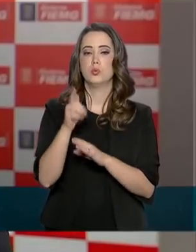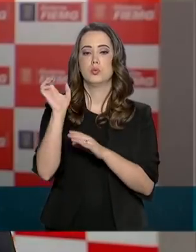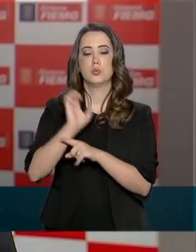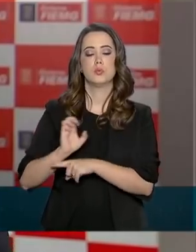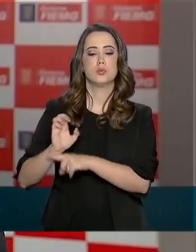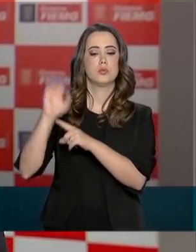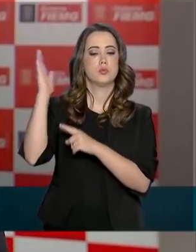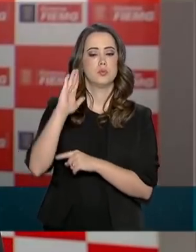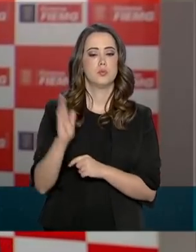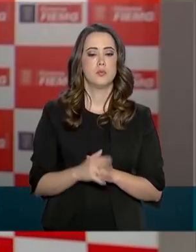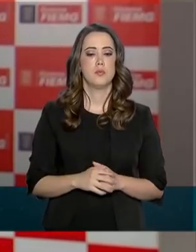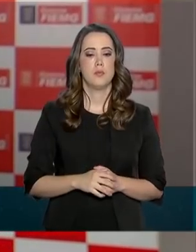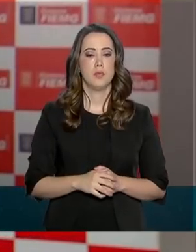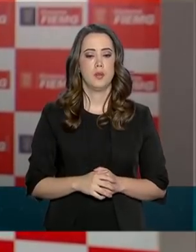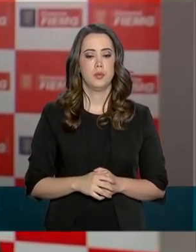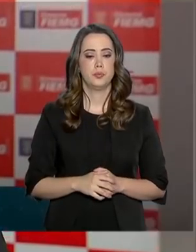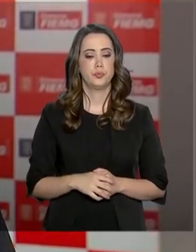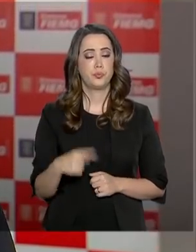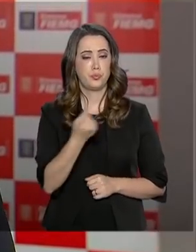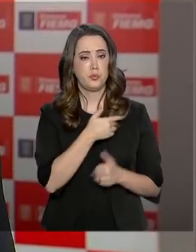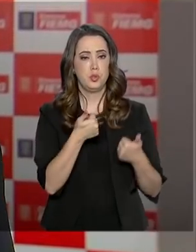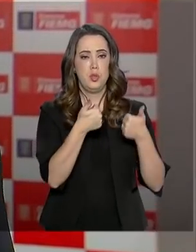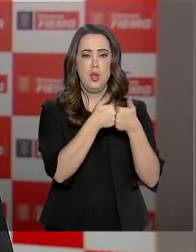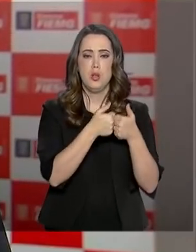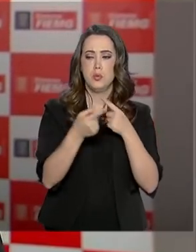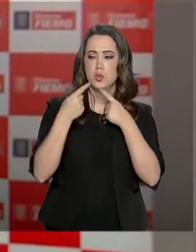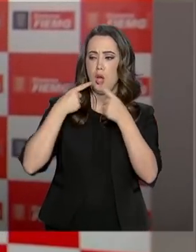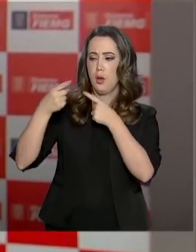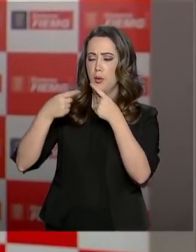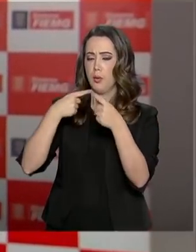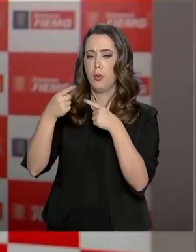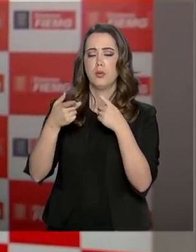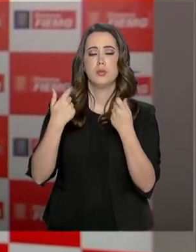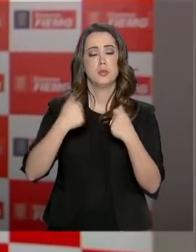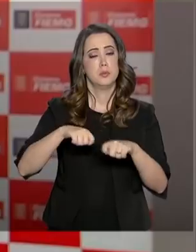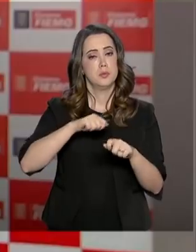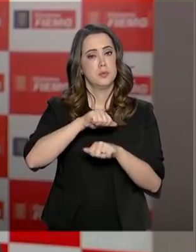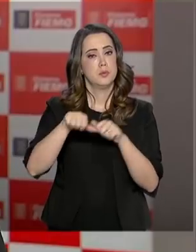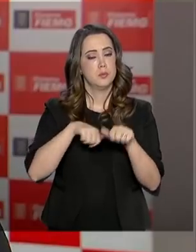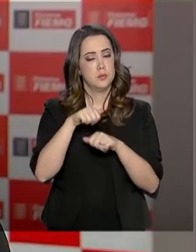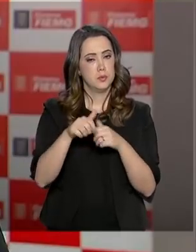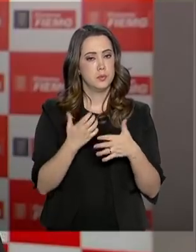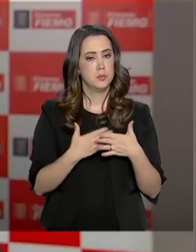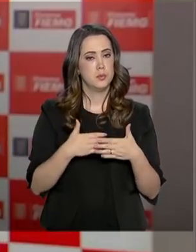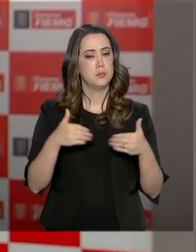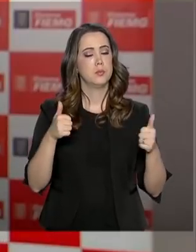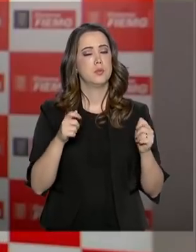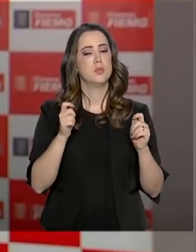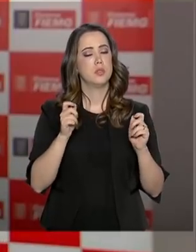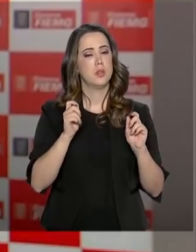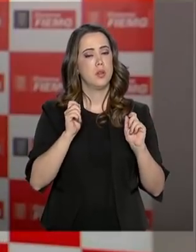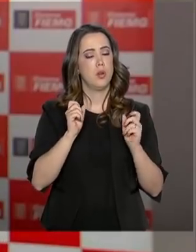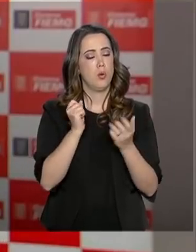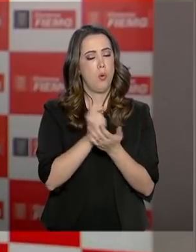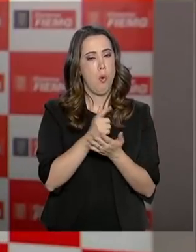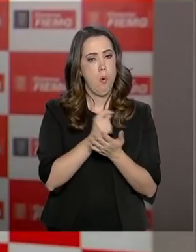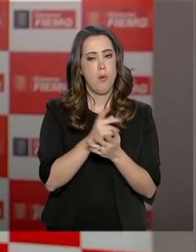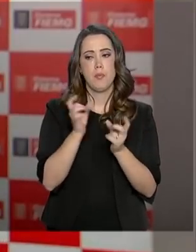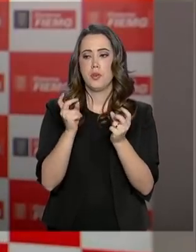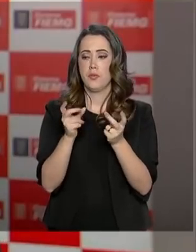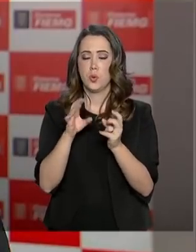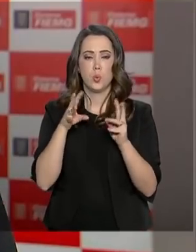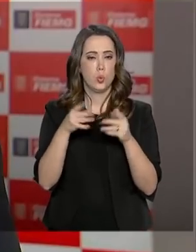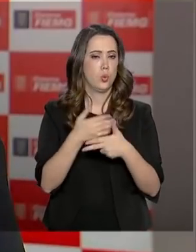e dialoga com ela nas necessidades, nas mudanças que são necessárias para melhorar o ambiente de negócio, tudo fica mais